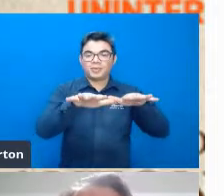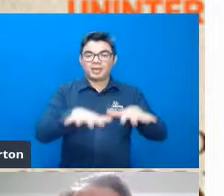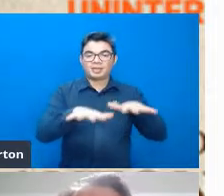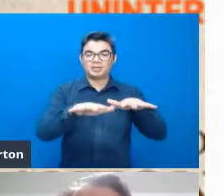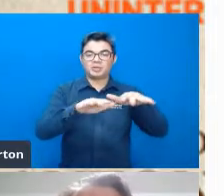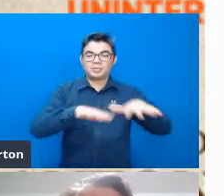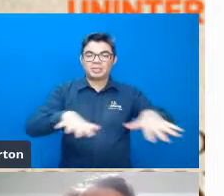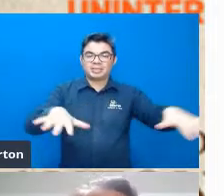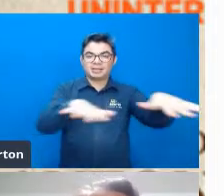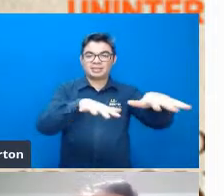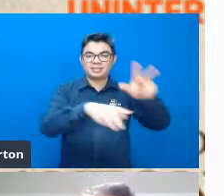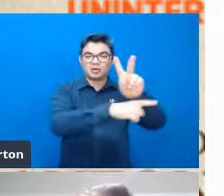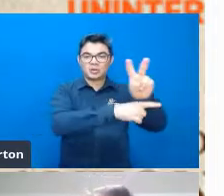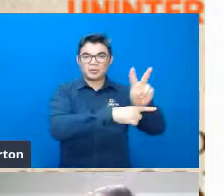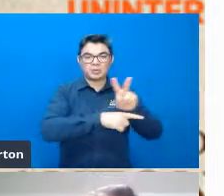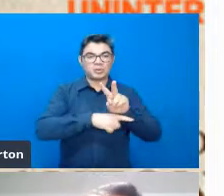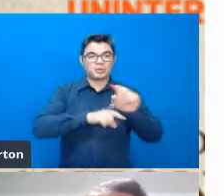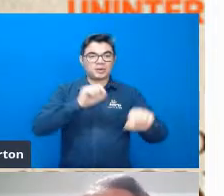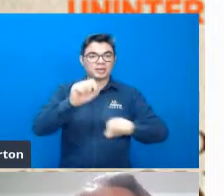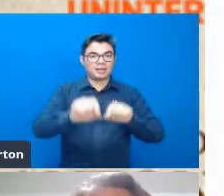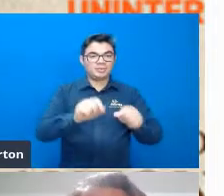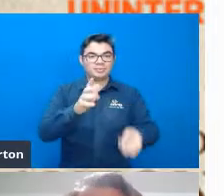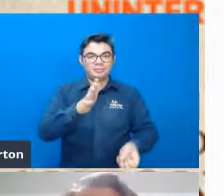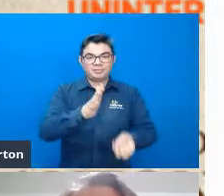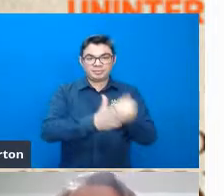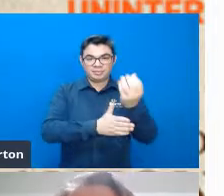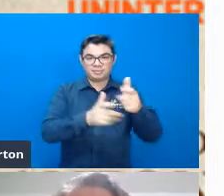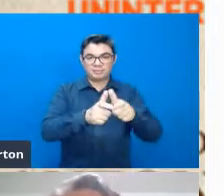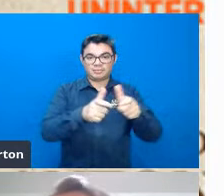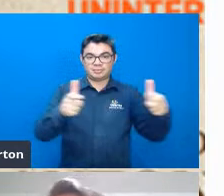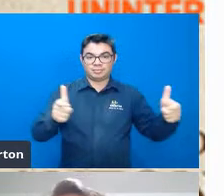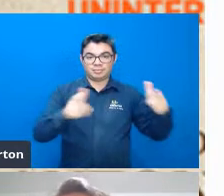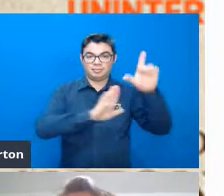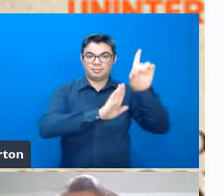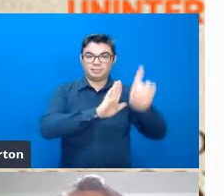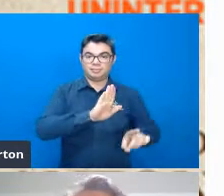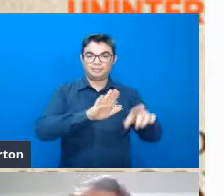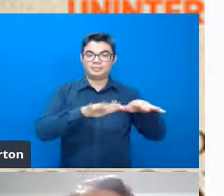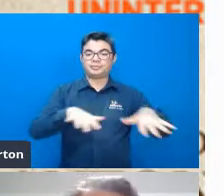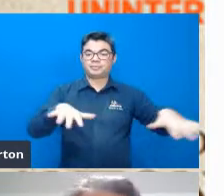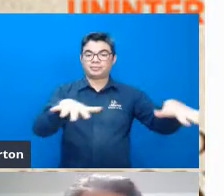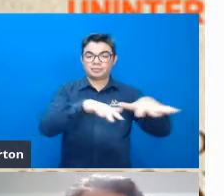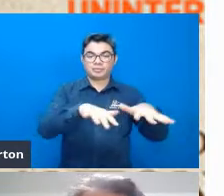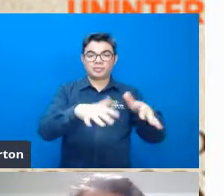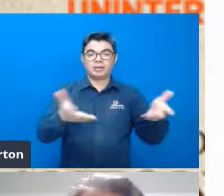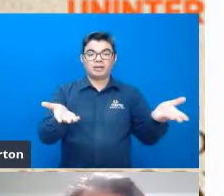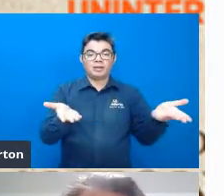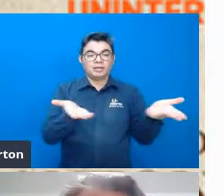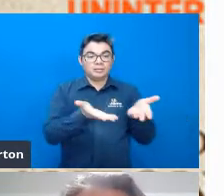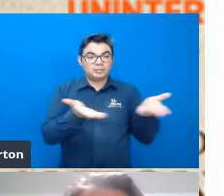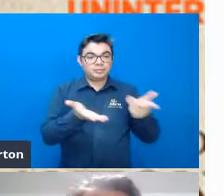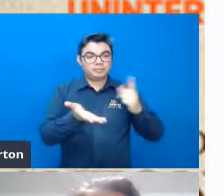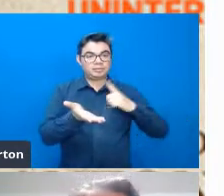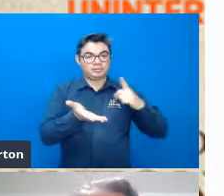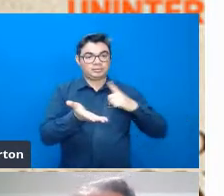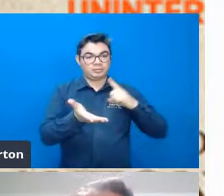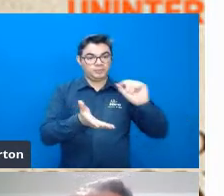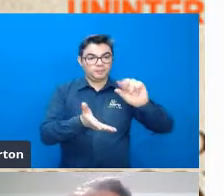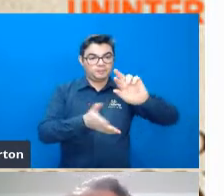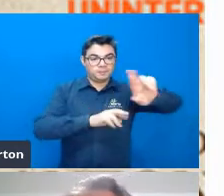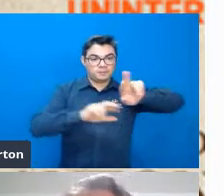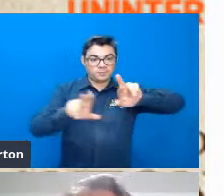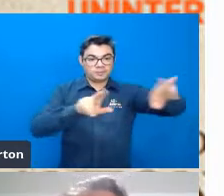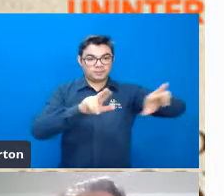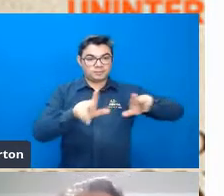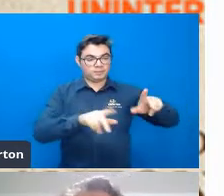e seu ápice que era a criação e ampliação do direito ambiental e hoje nós temos diferentes legislações